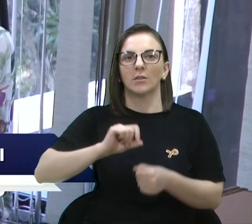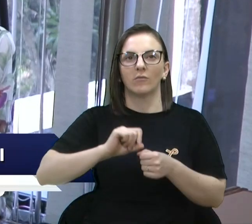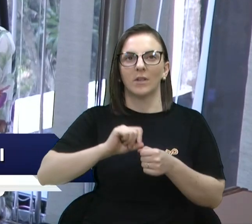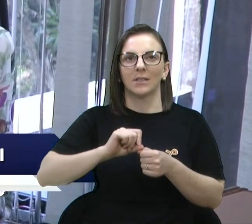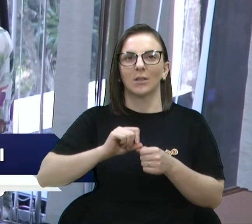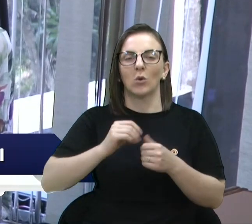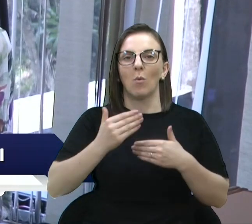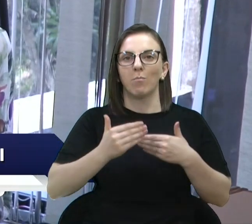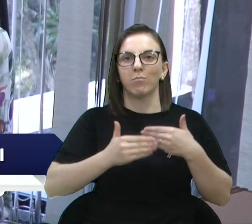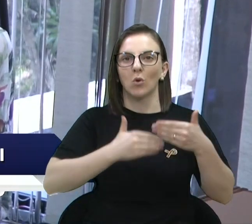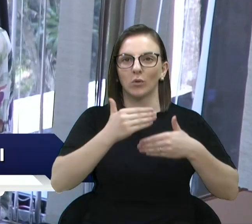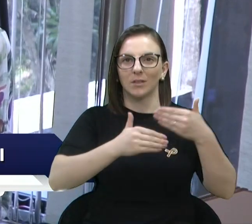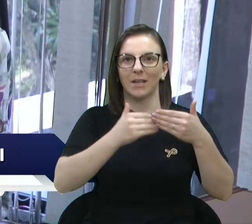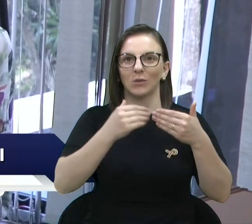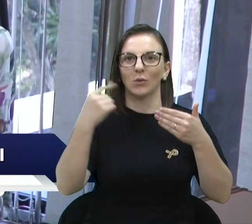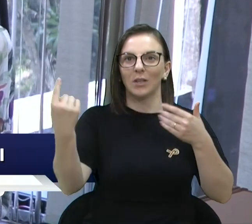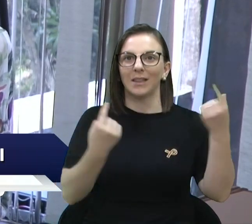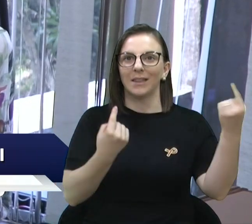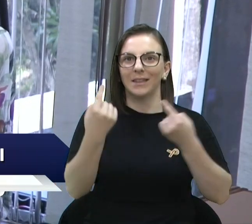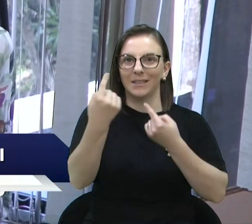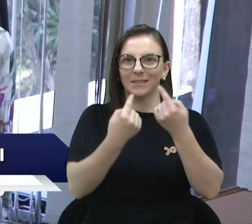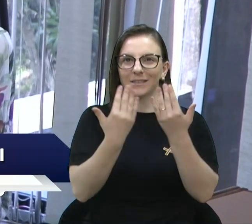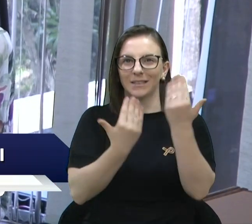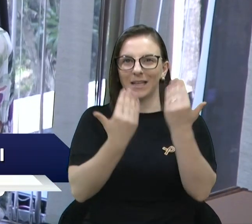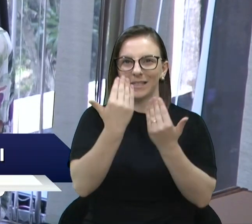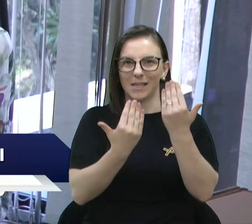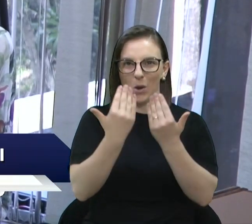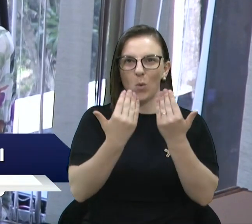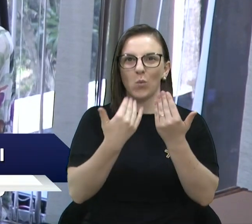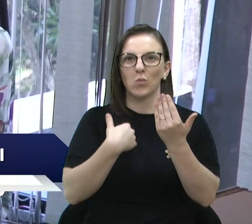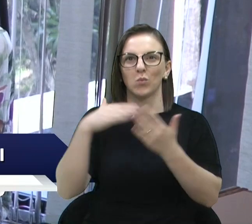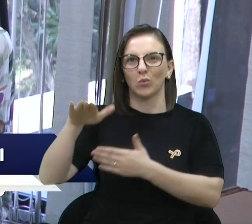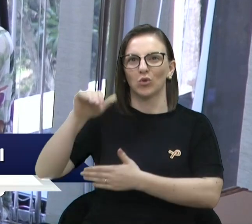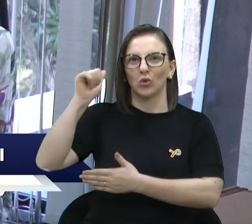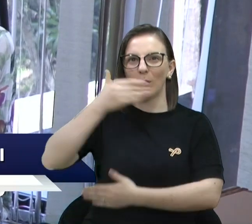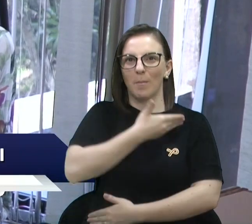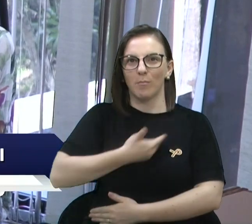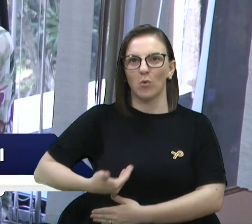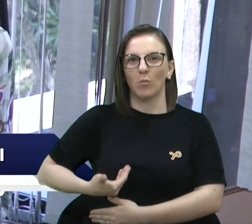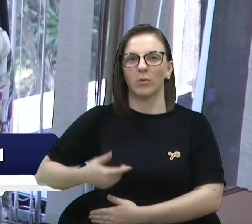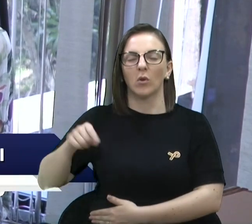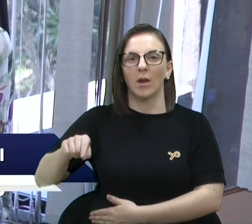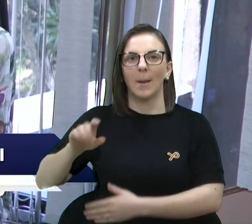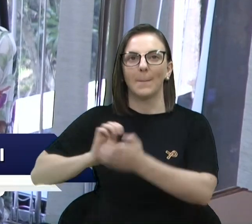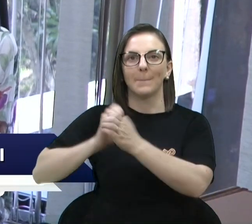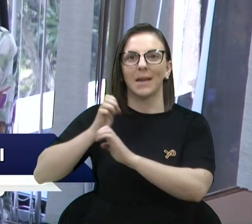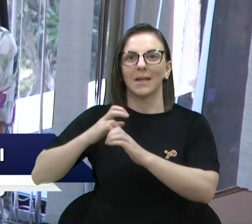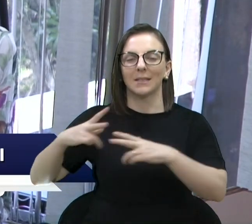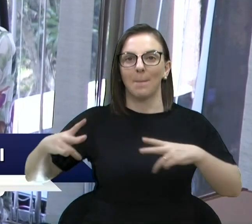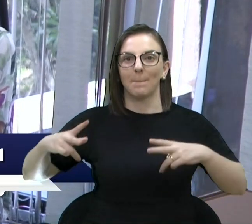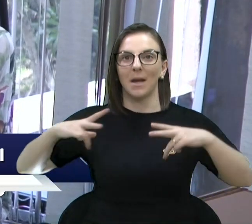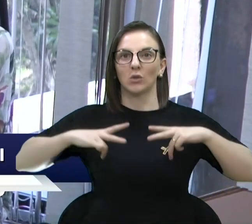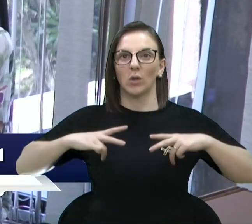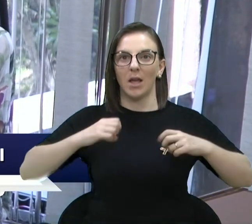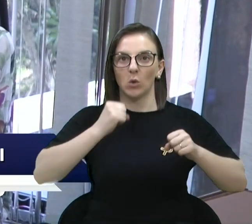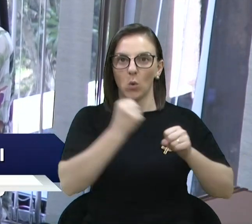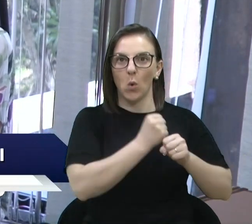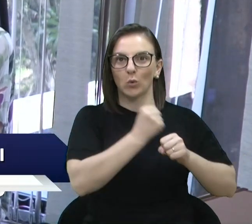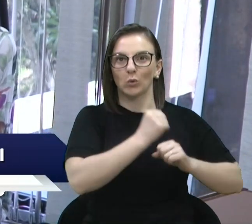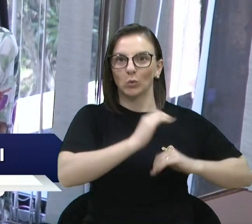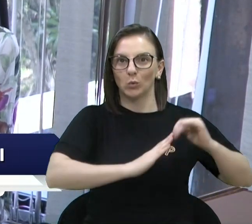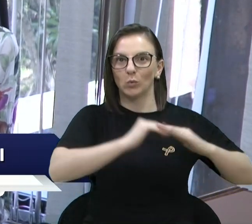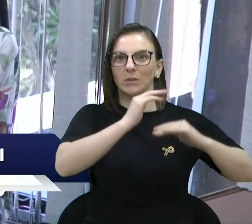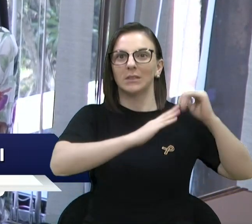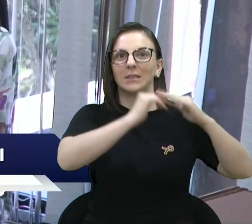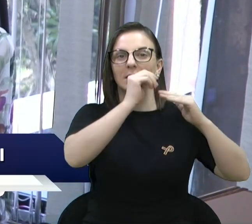público para a iniciativa privada fazer a construção da unidade e depois locar o prédio para a secretaria.